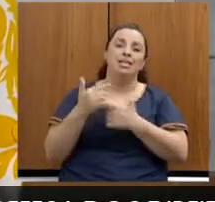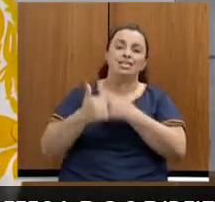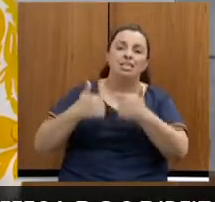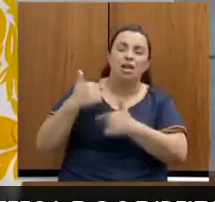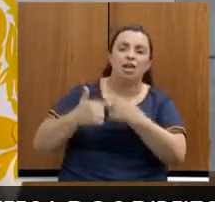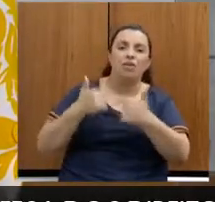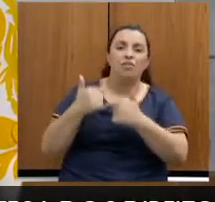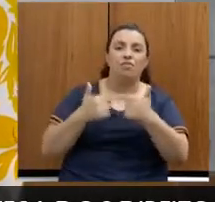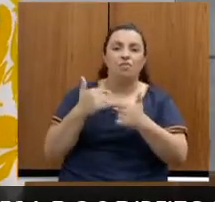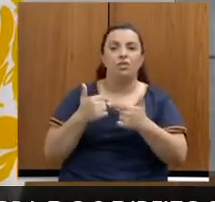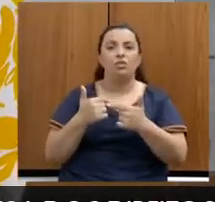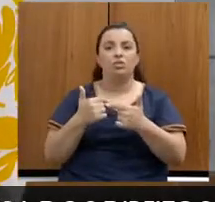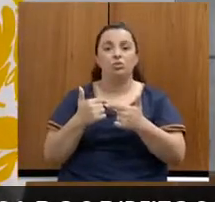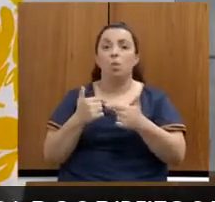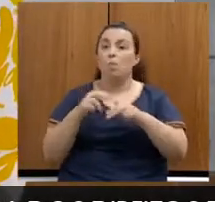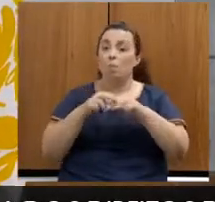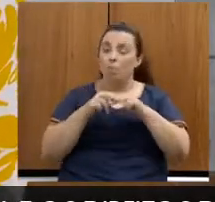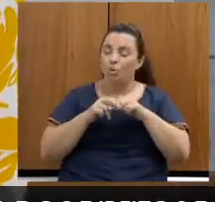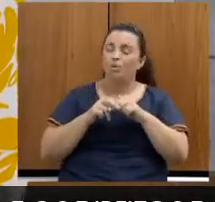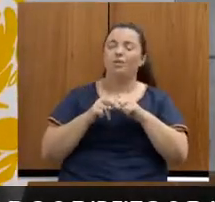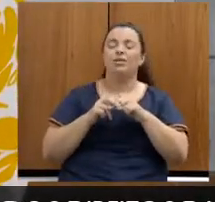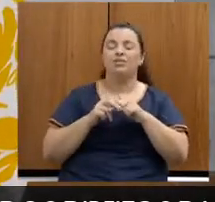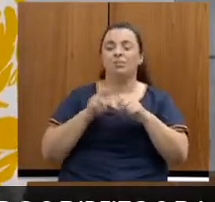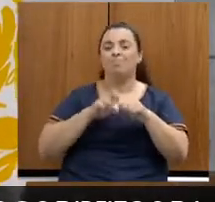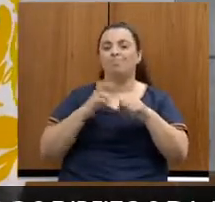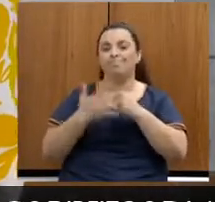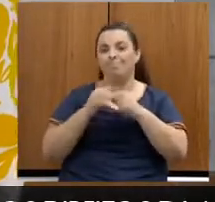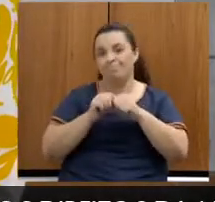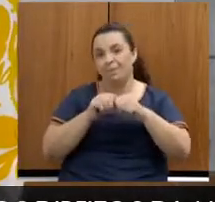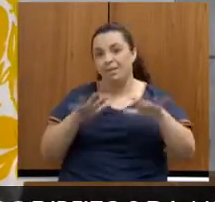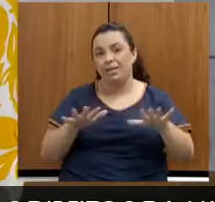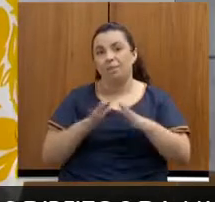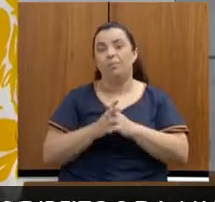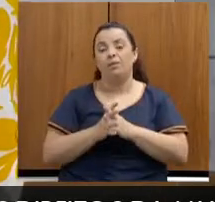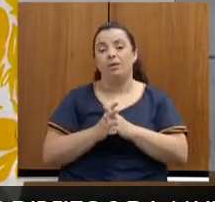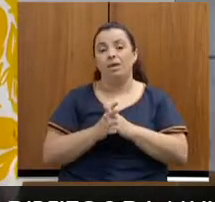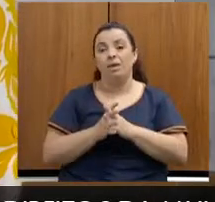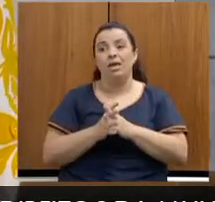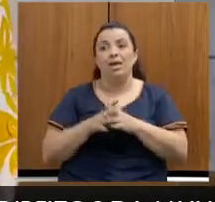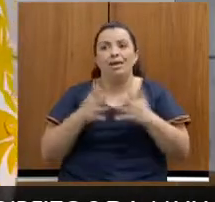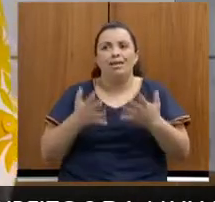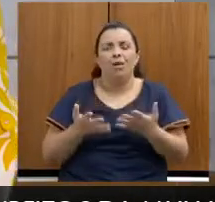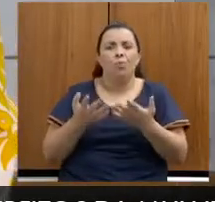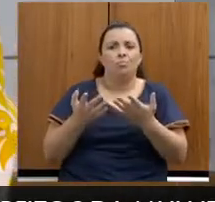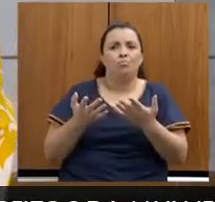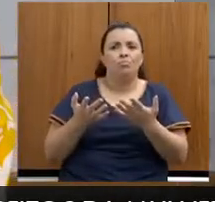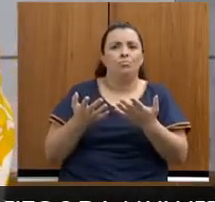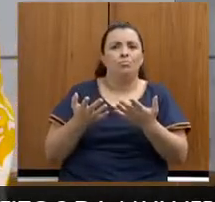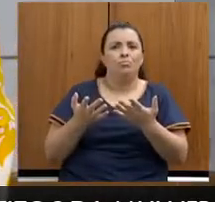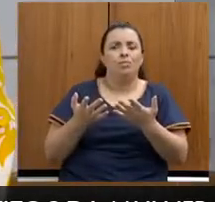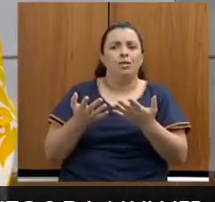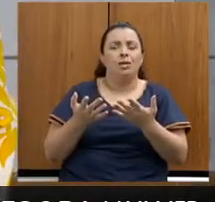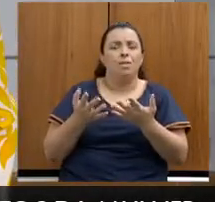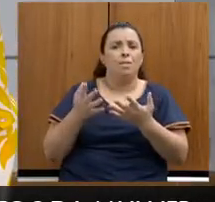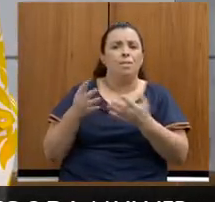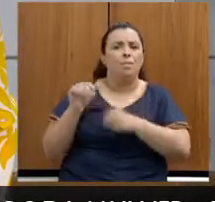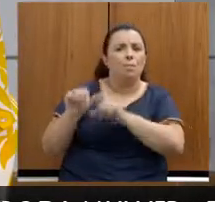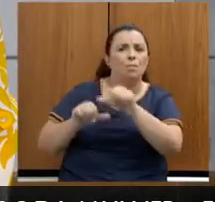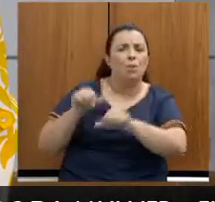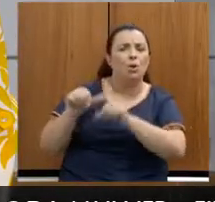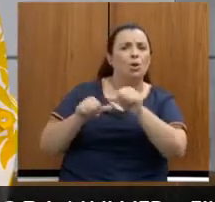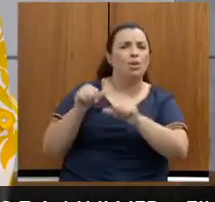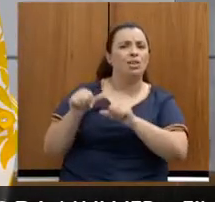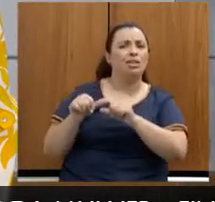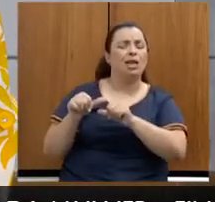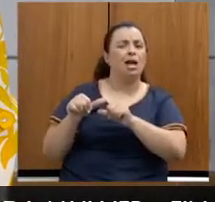empobrecimento da população. Então, atacar os servidores públicos também não pode ser uma alternativa para melhorar o Estado. E é claro que o regime de